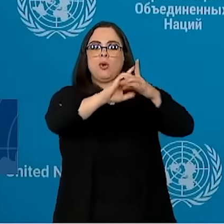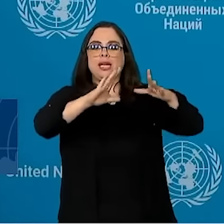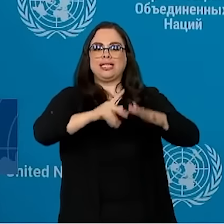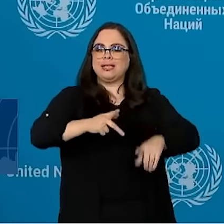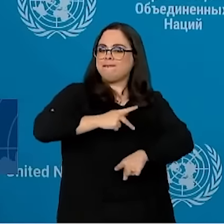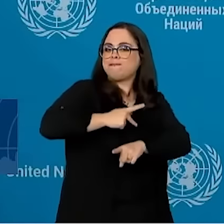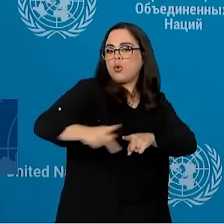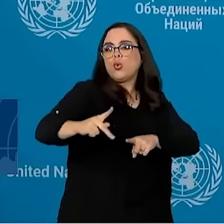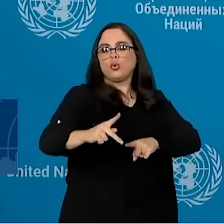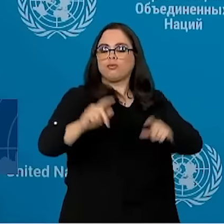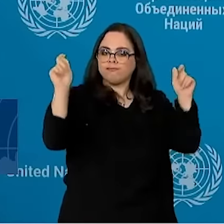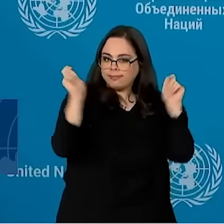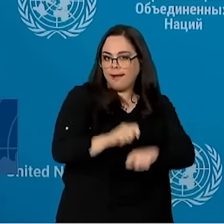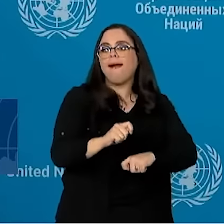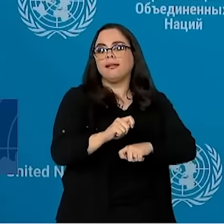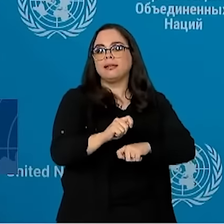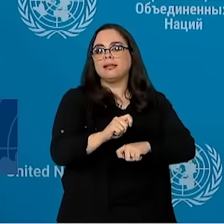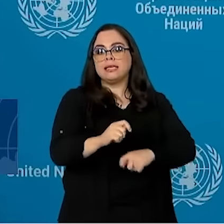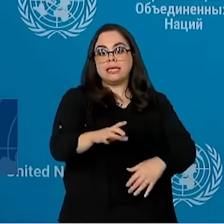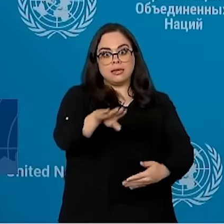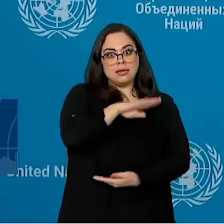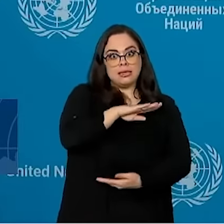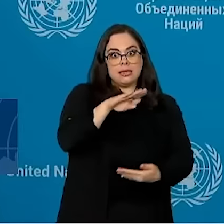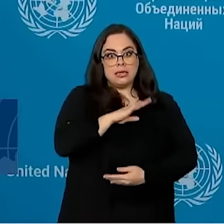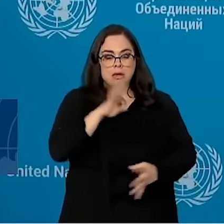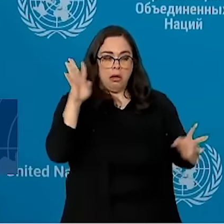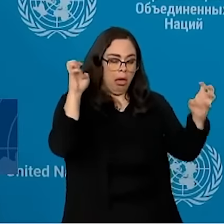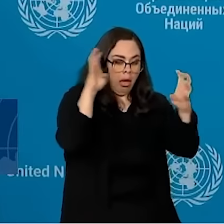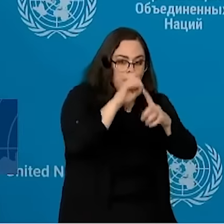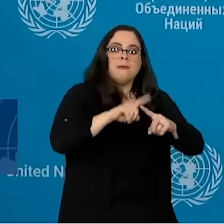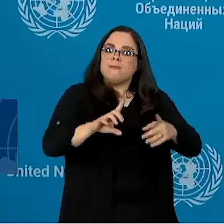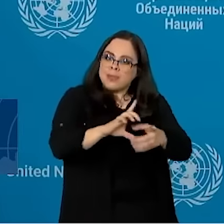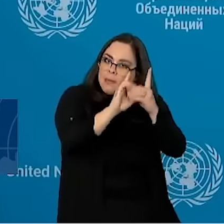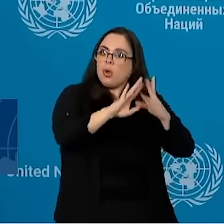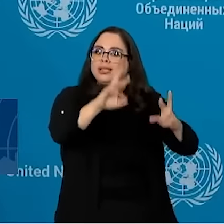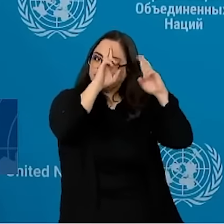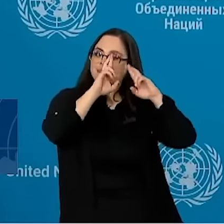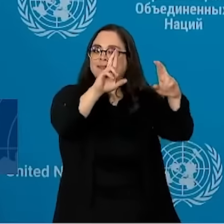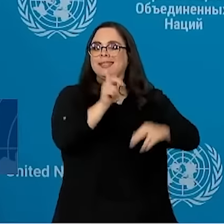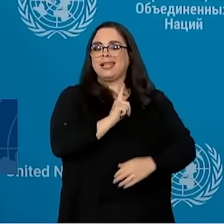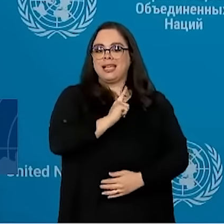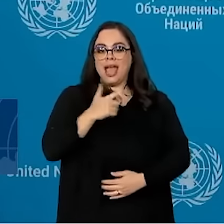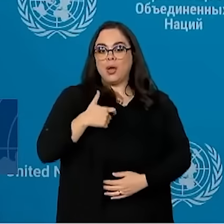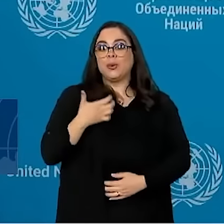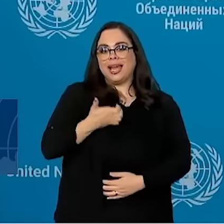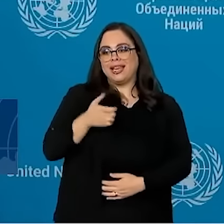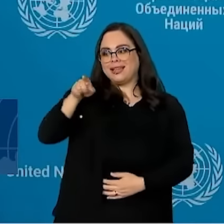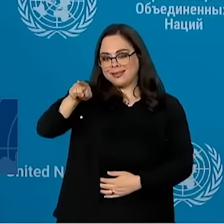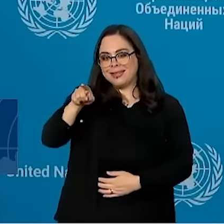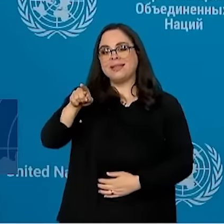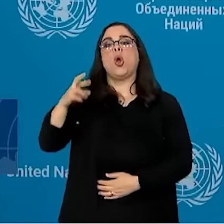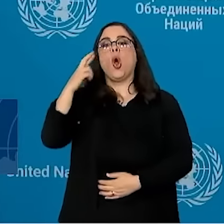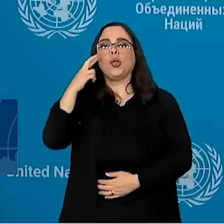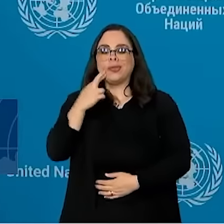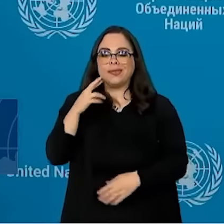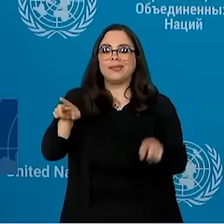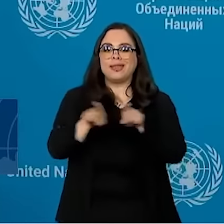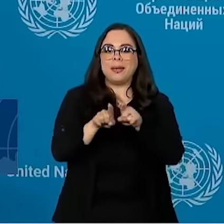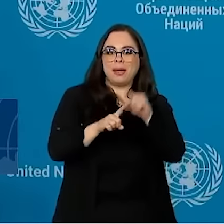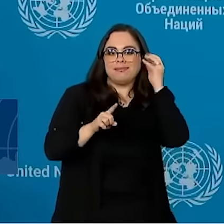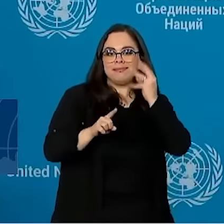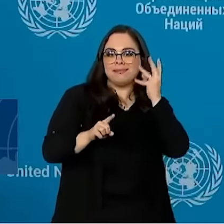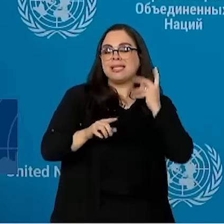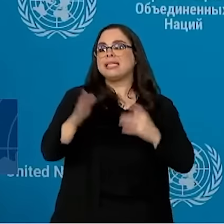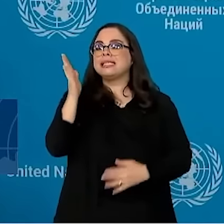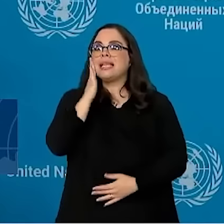sua plenitude, mesmo em situações ainda diversas. Eu queria que os dois presidentes soubessem que a coisa mais